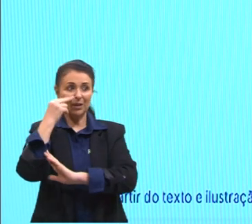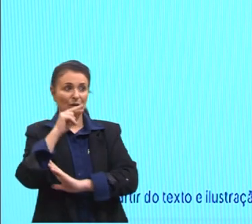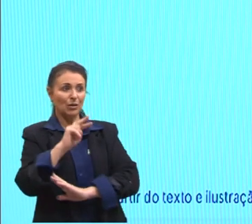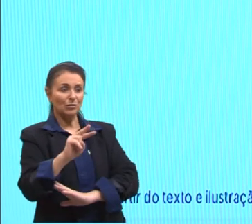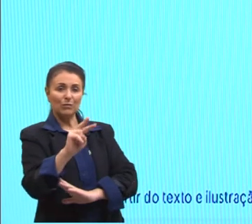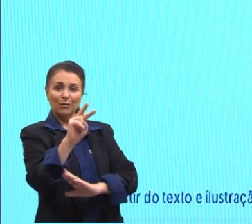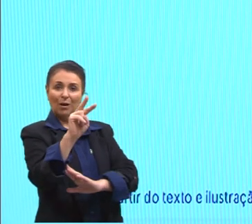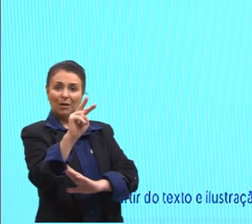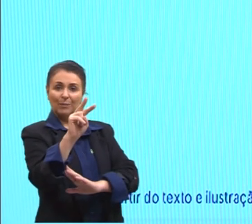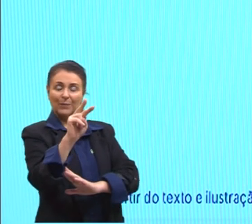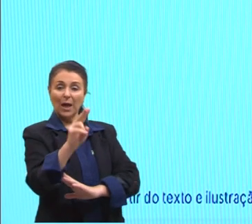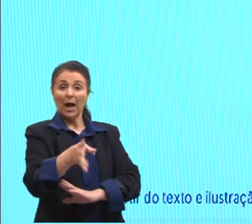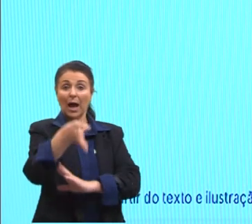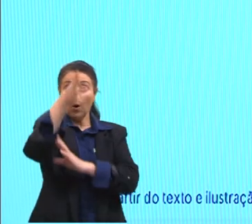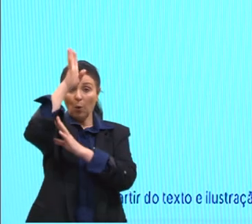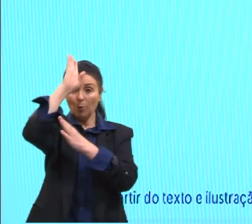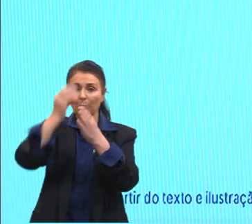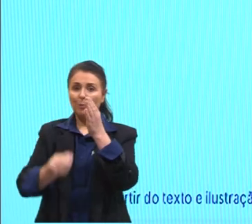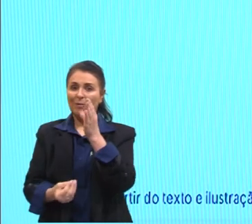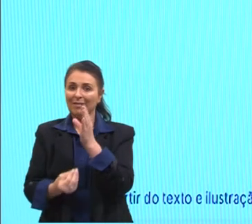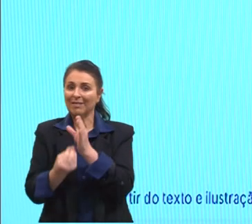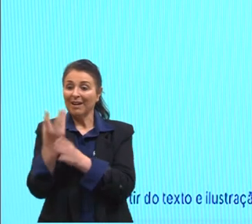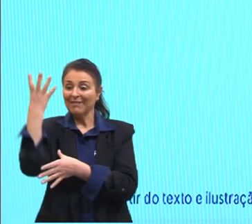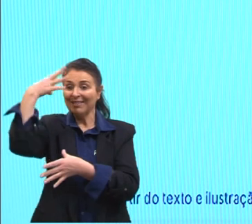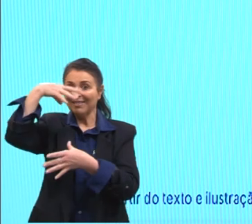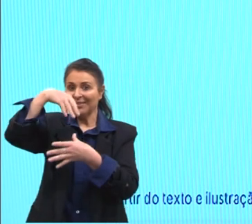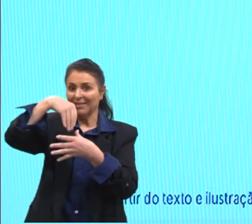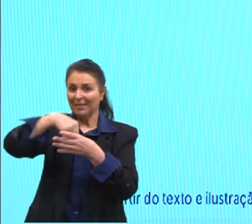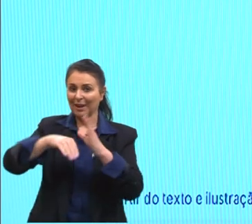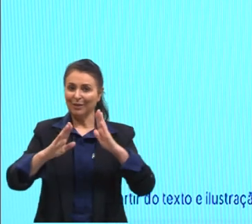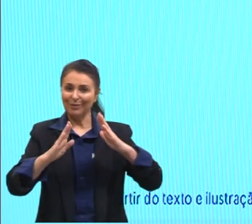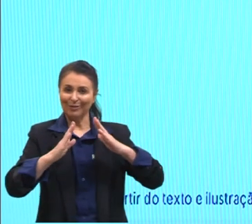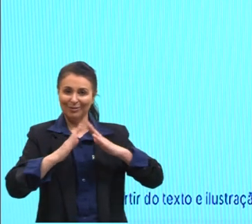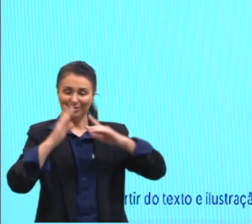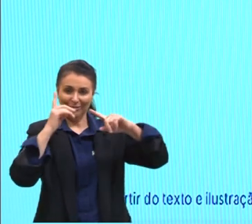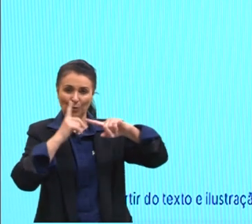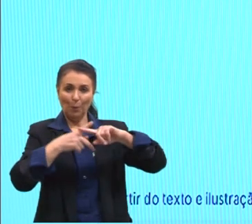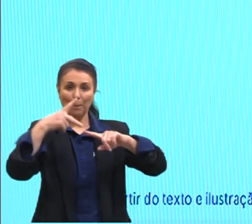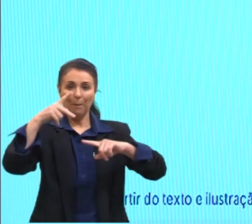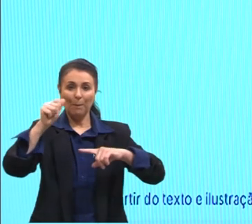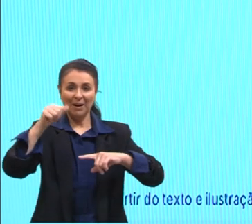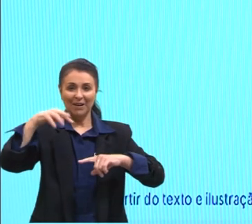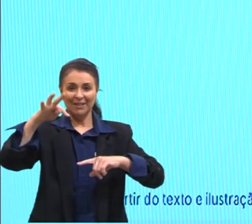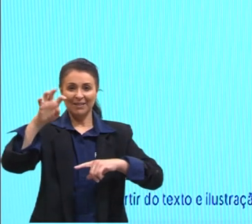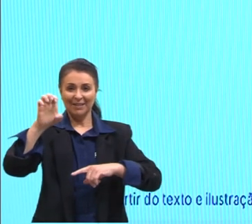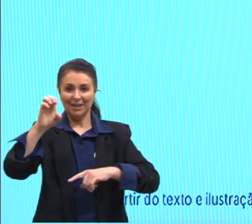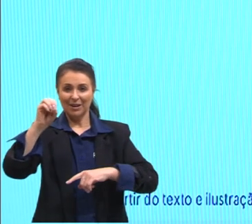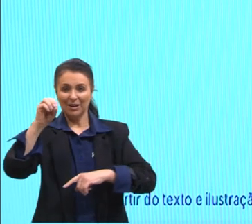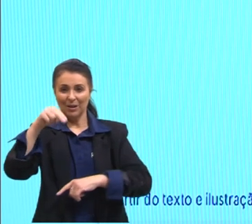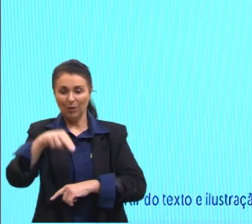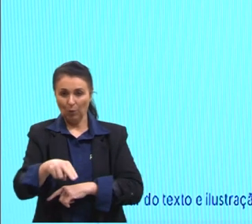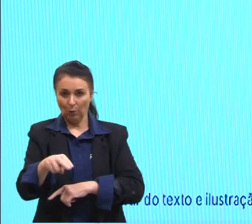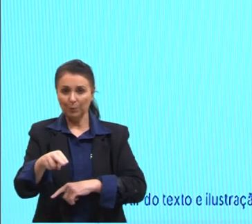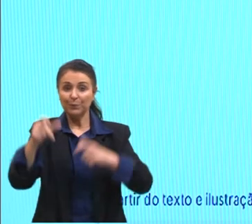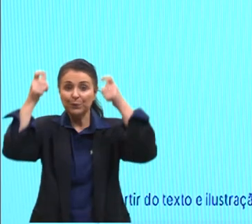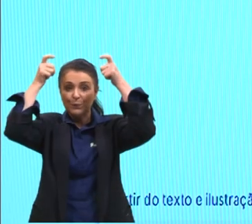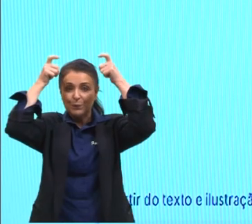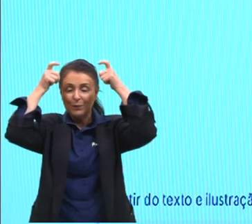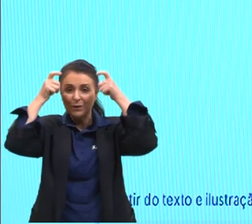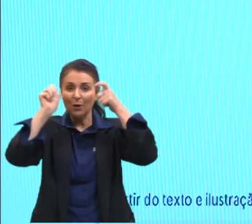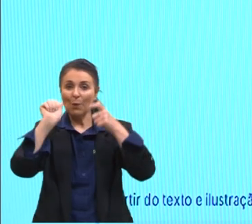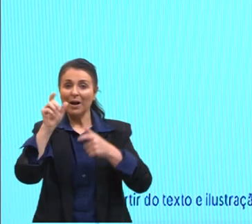romana procurava criar espaços interiores. O panteão, construído em Roma, durante o reinaldo do imperador